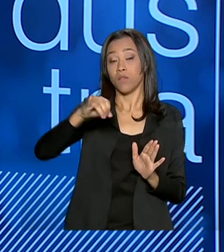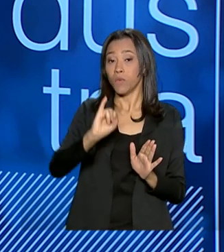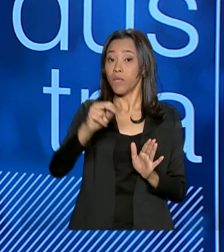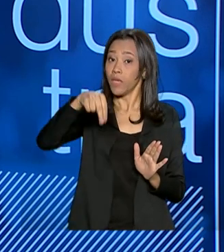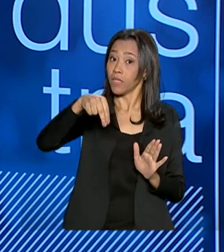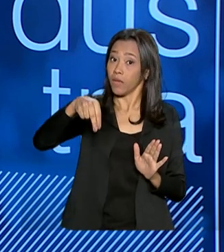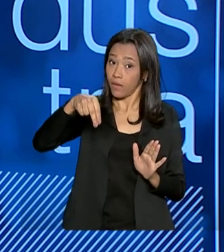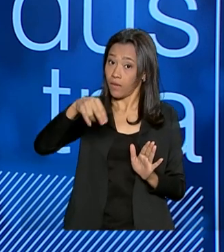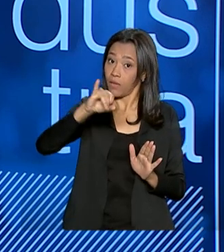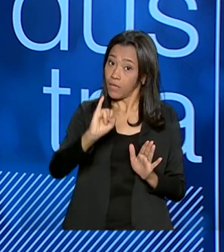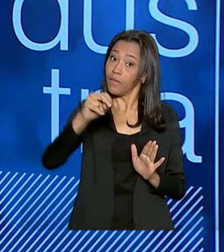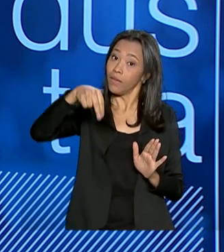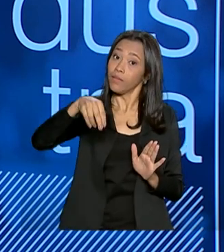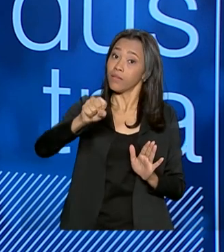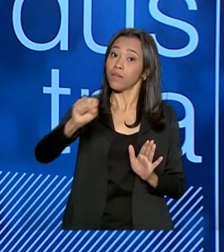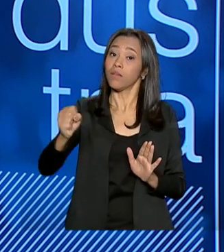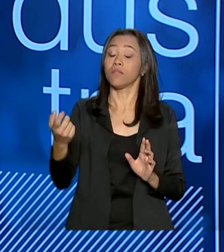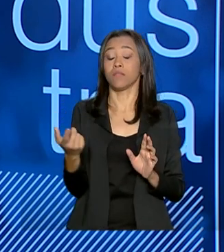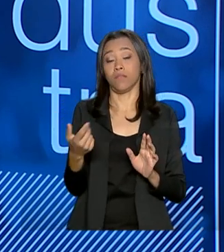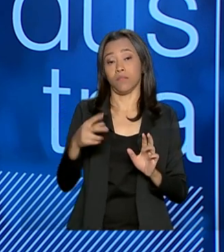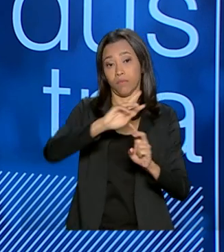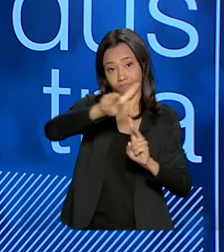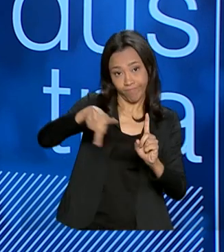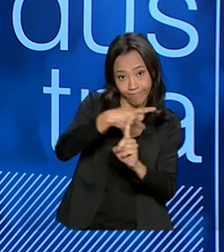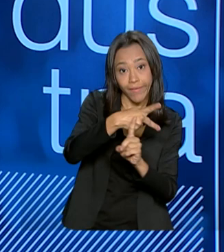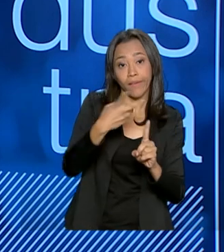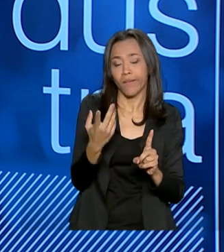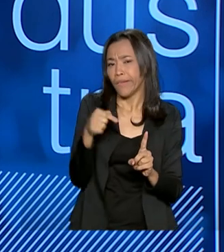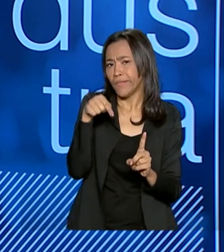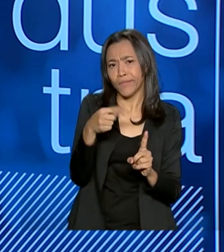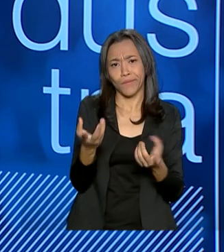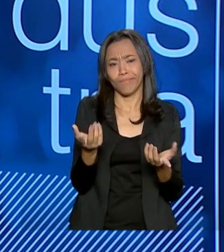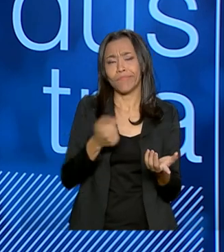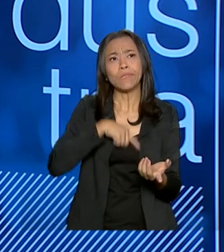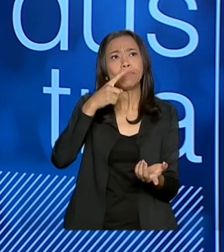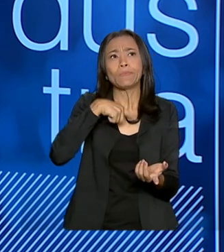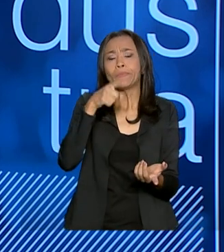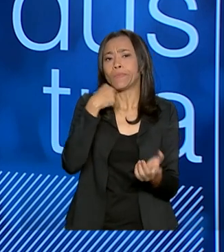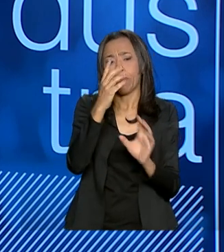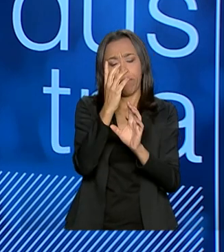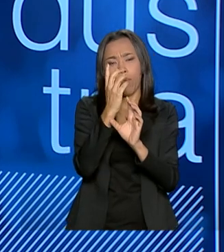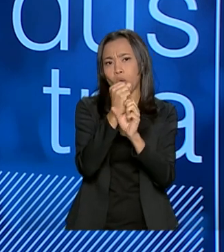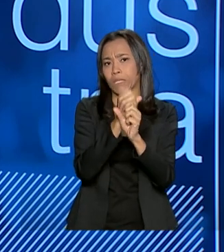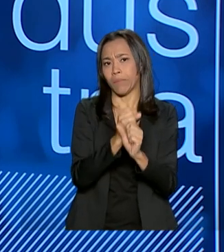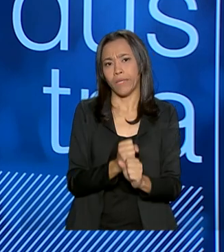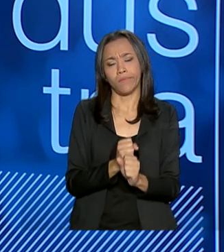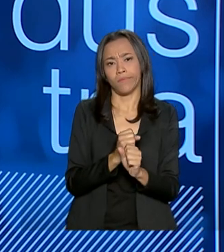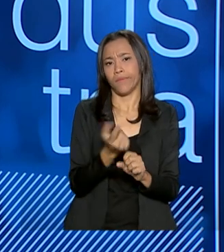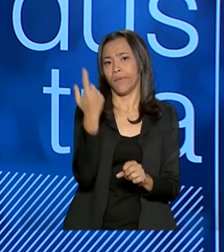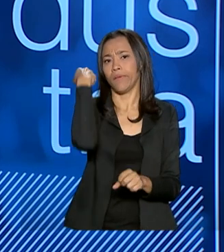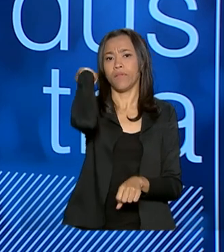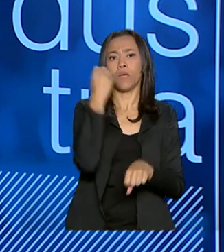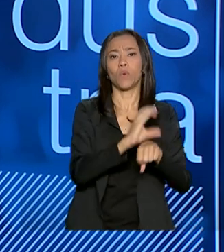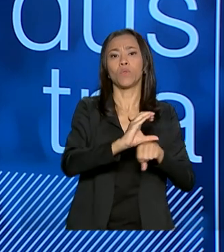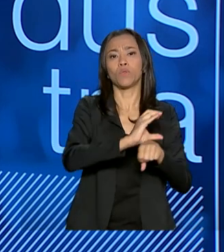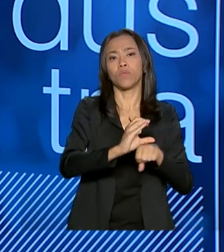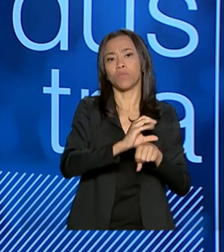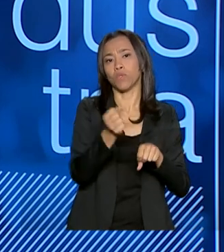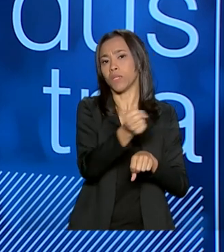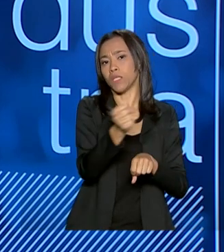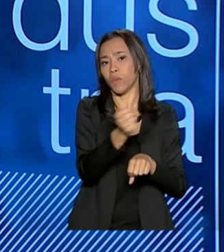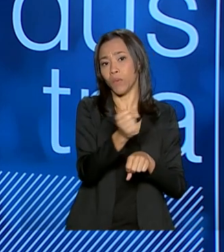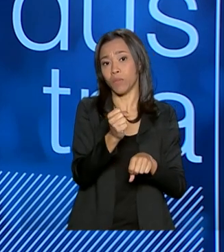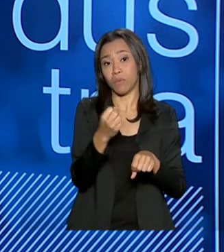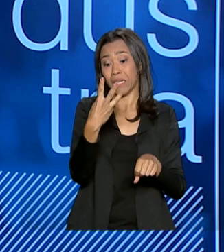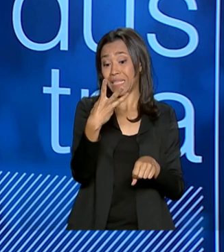que ele não cabe mais no orçamento. Esse contrato vem da Constituição de 88, né, e em 30 anos ele se